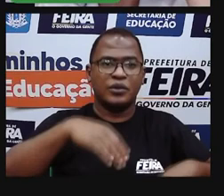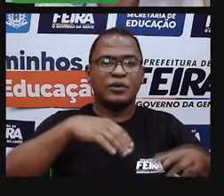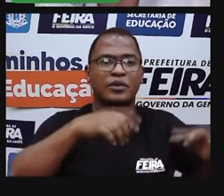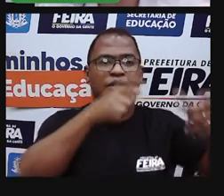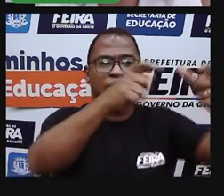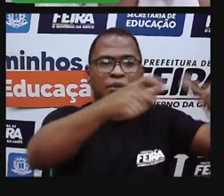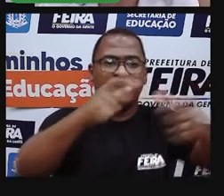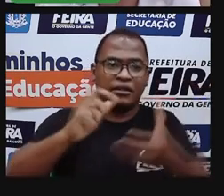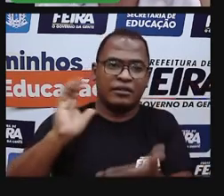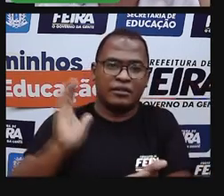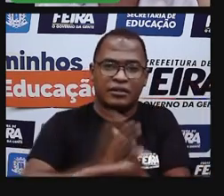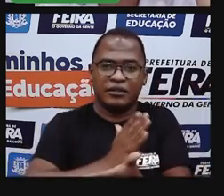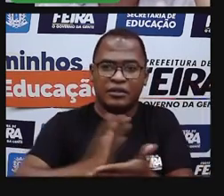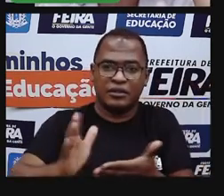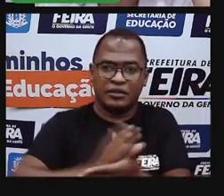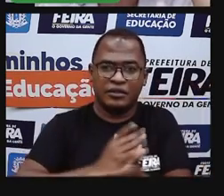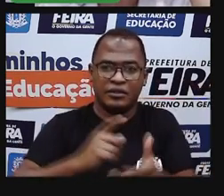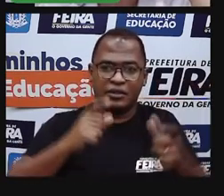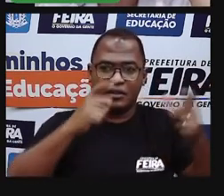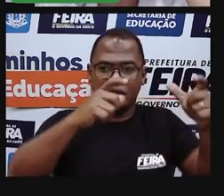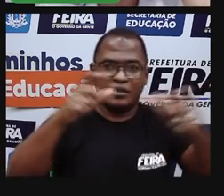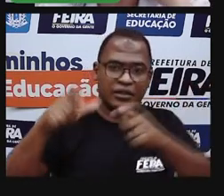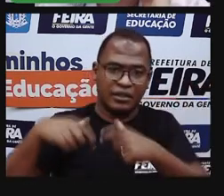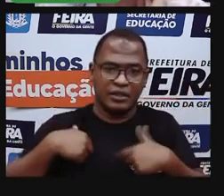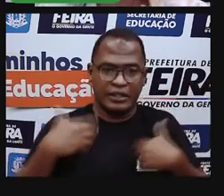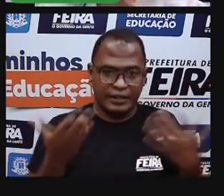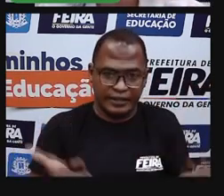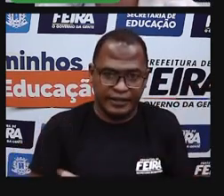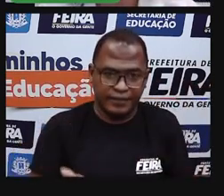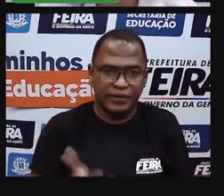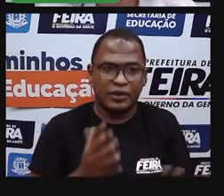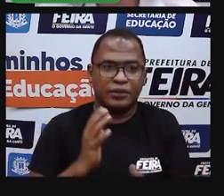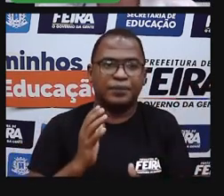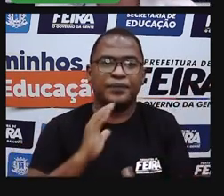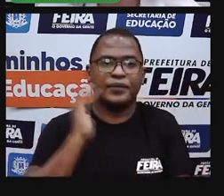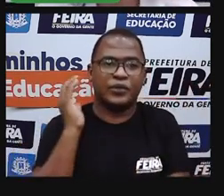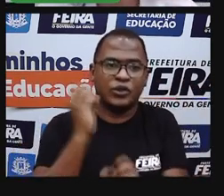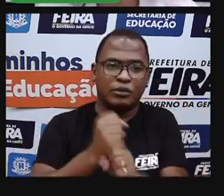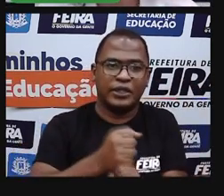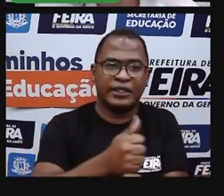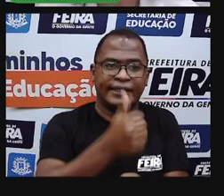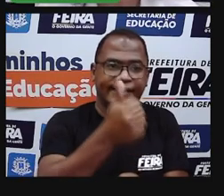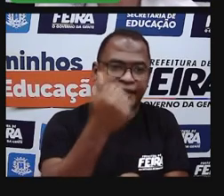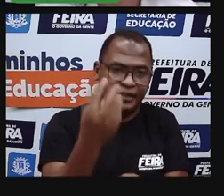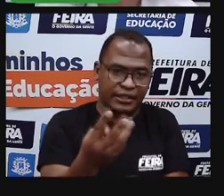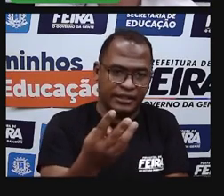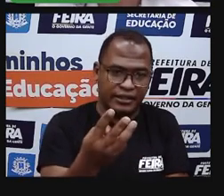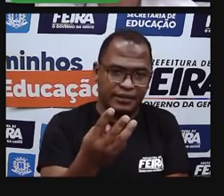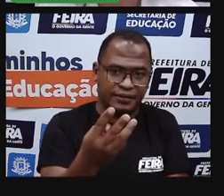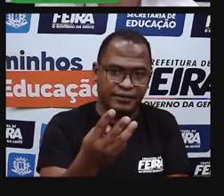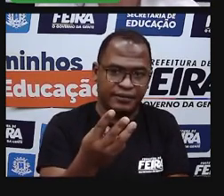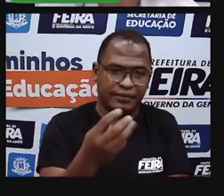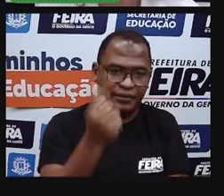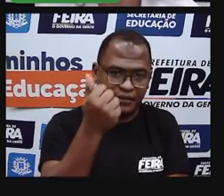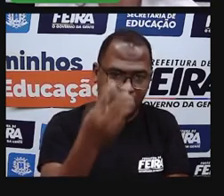divisão. A gente vai conhecer as regiões administrativas. Em Feira de Santana, nós temos 13.